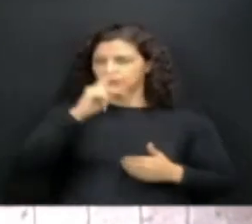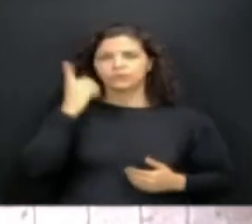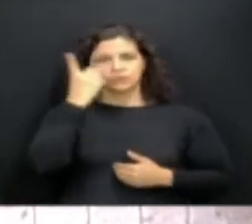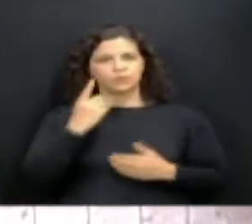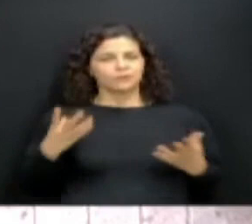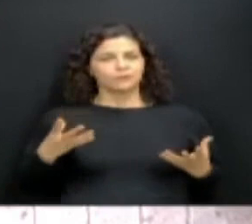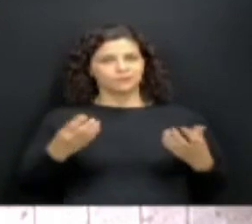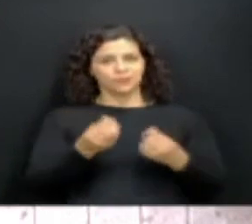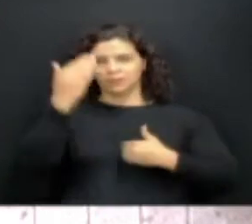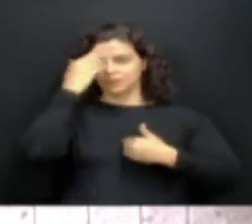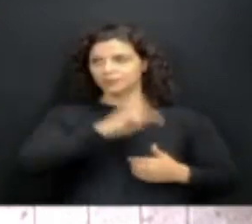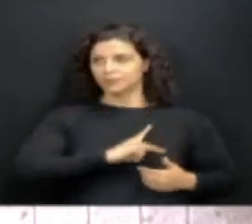deputados. Obrigado, senhor presidente.